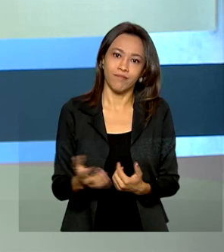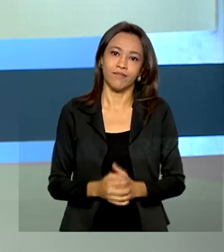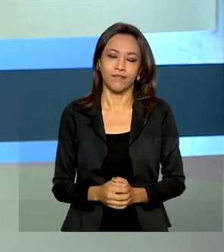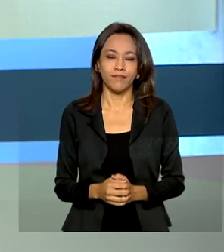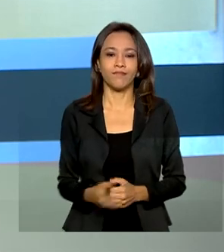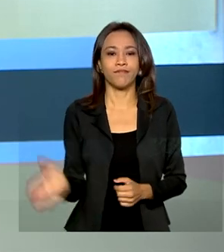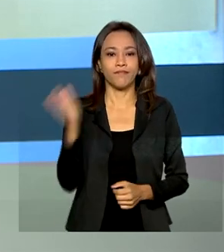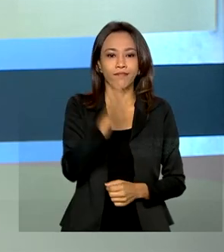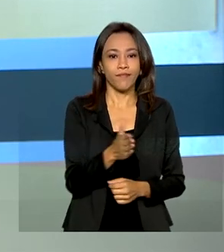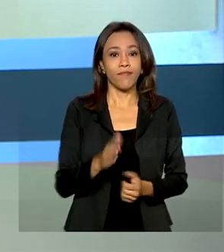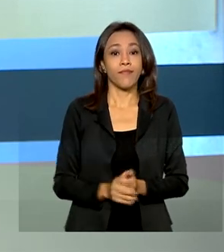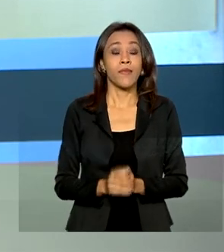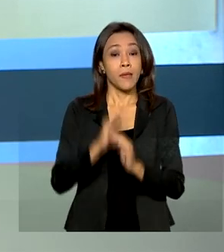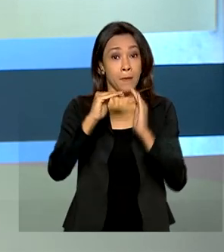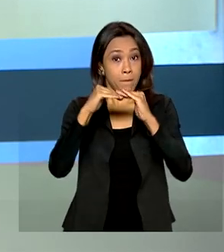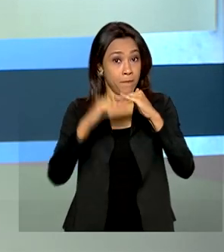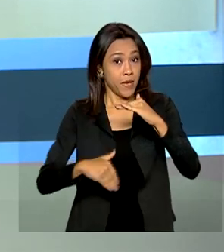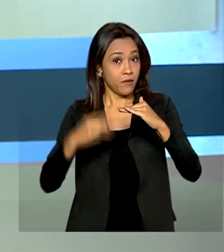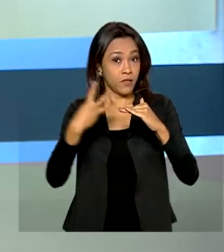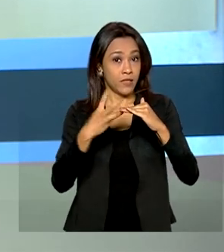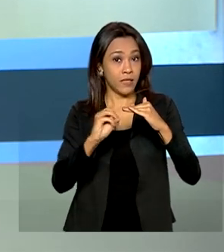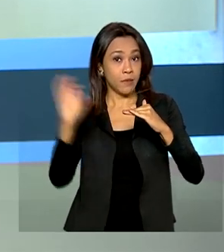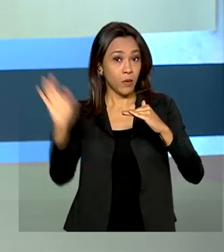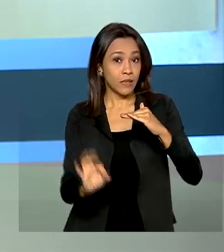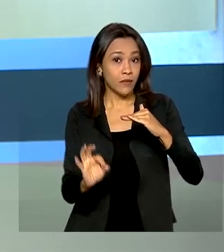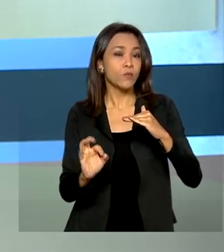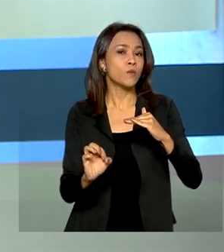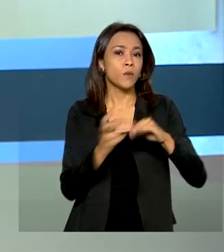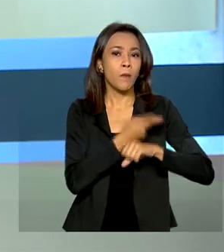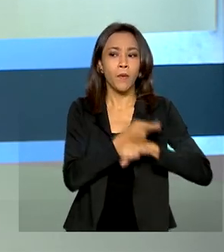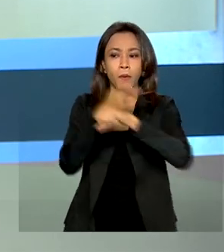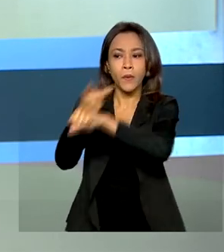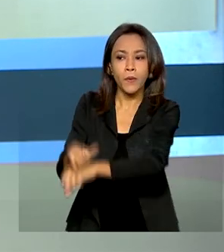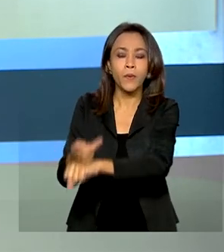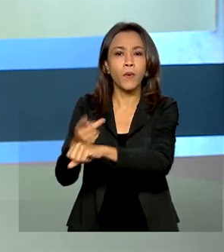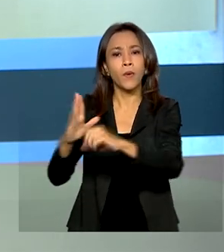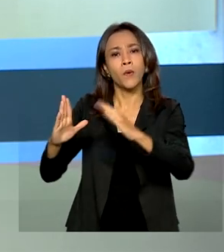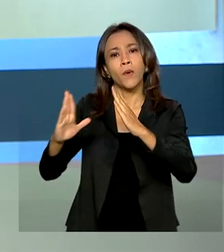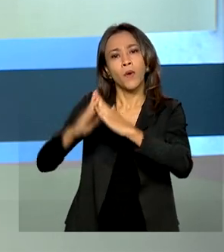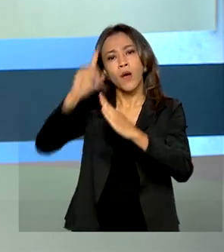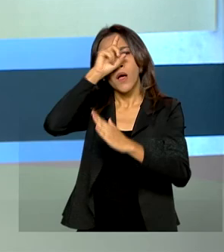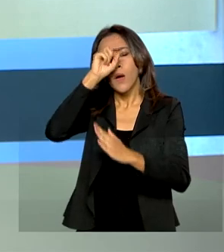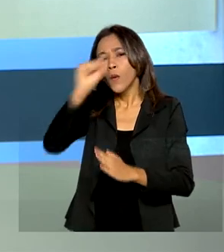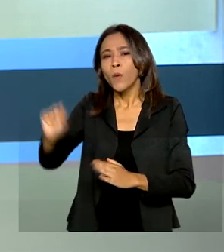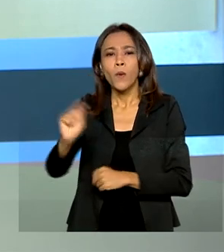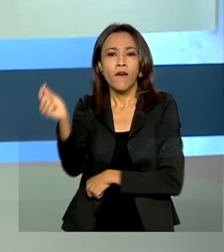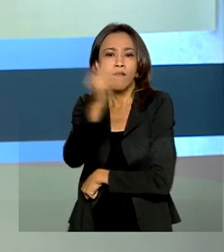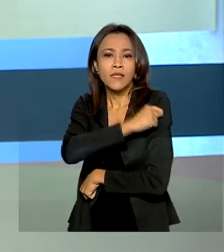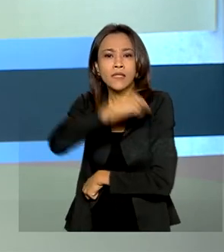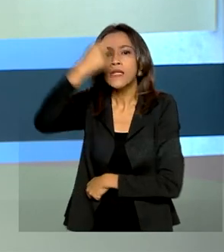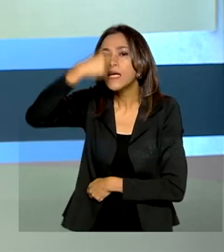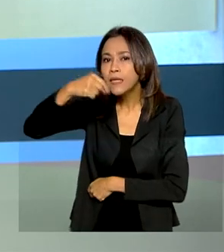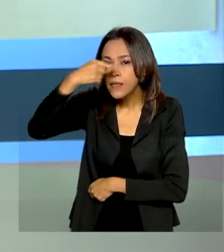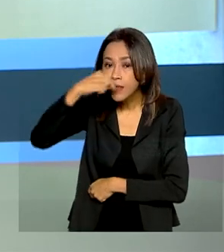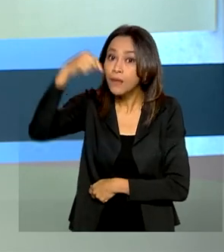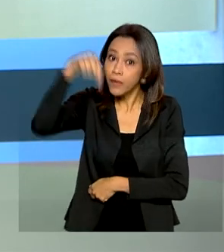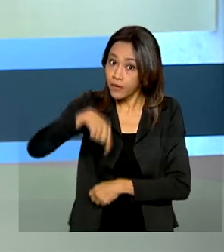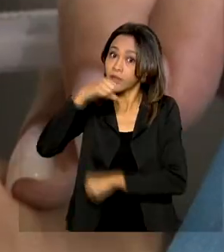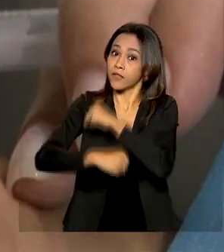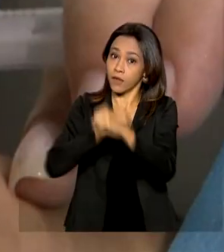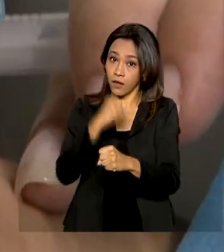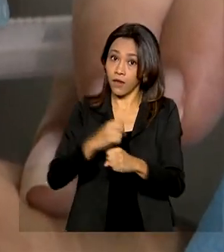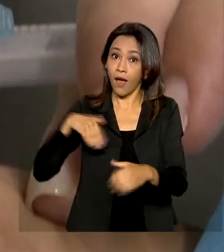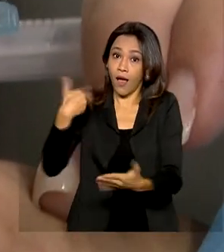E menos de 30% do público-alvo compareceu a um posto de saúde para tomar a vacina da gripe este ano. Até